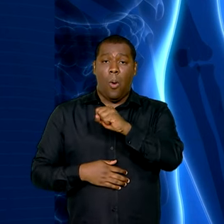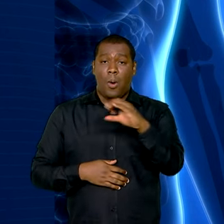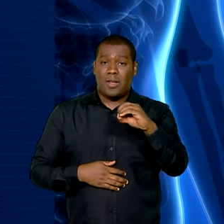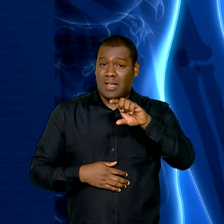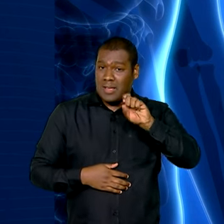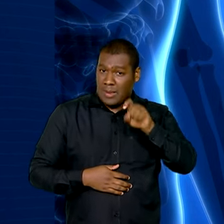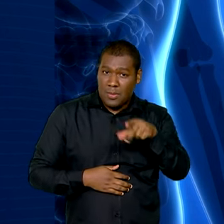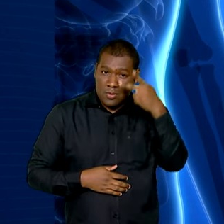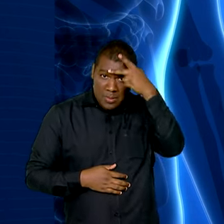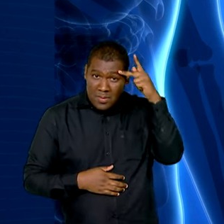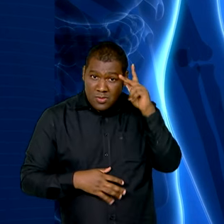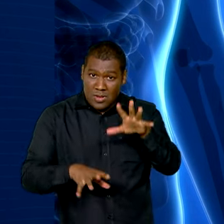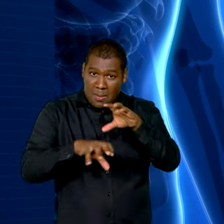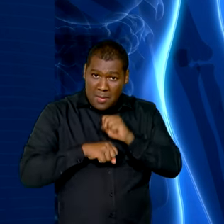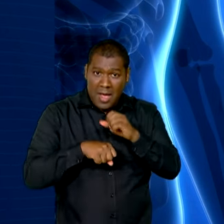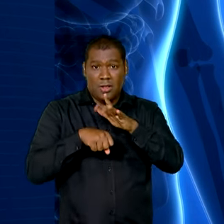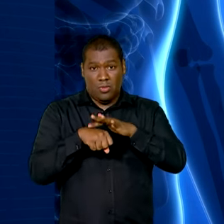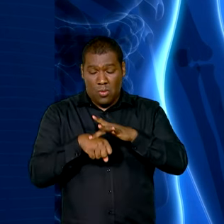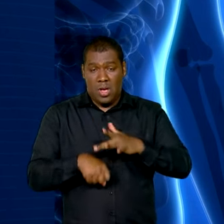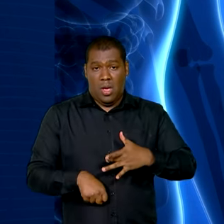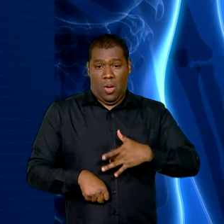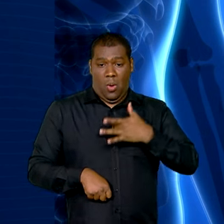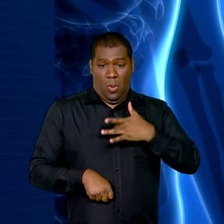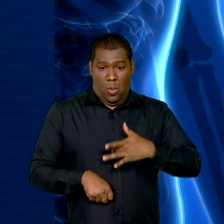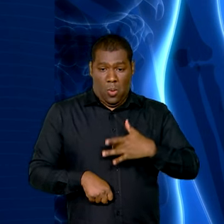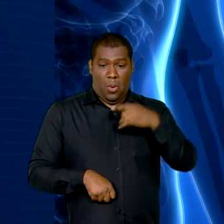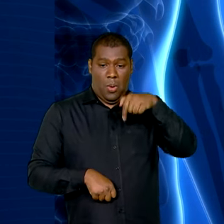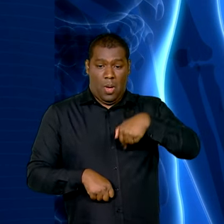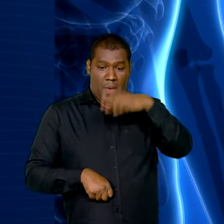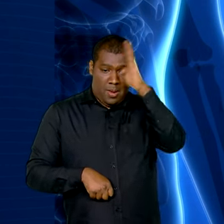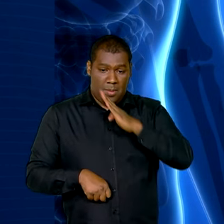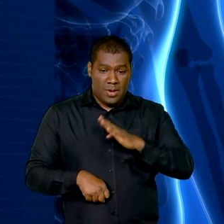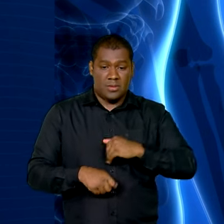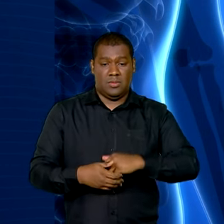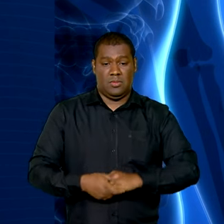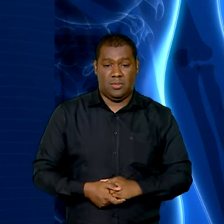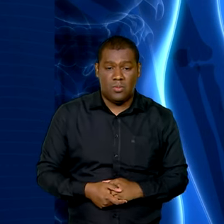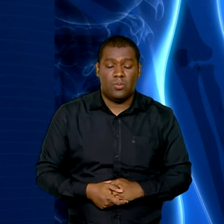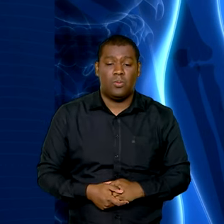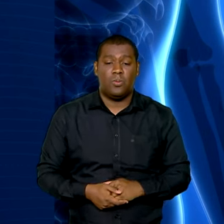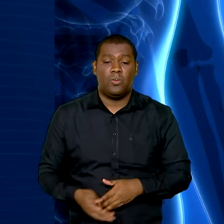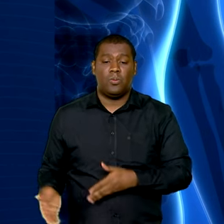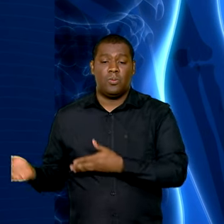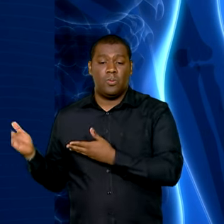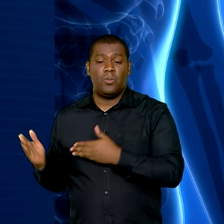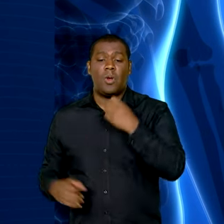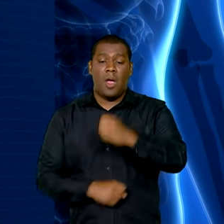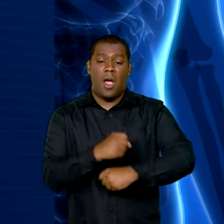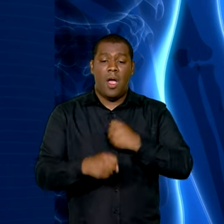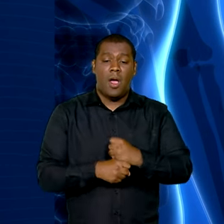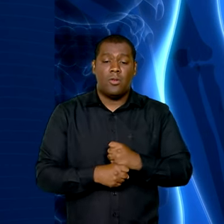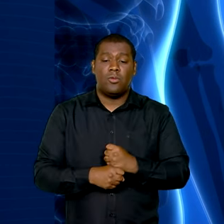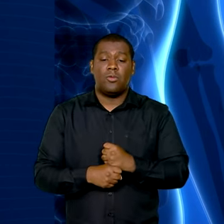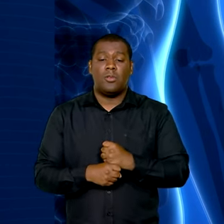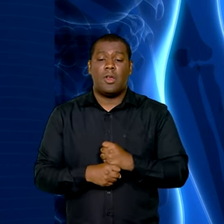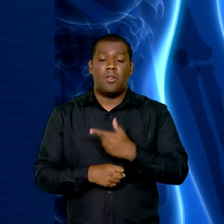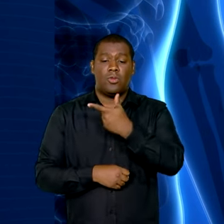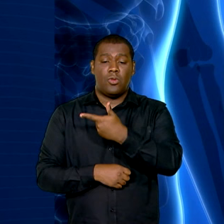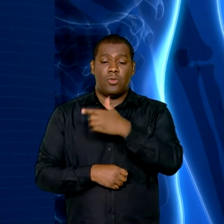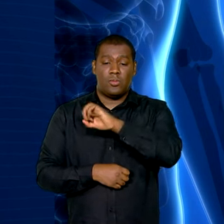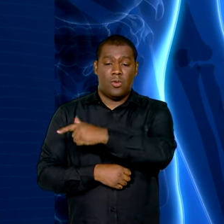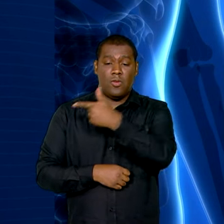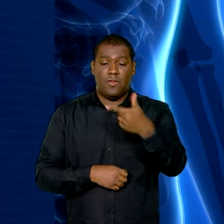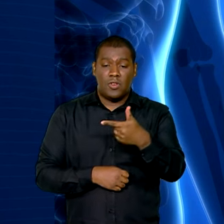novos no país. Isso representa 37 casos por 100 mil habitantes. Em 2022, foram